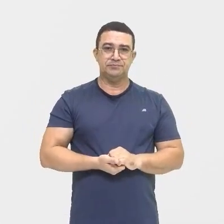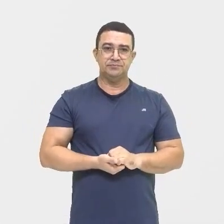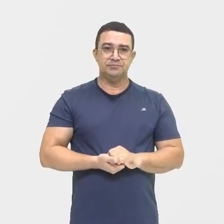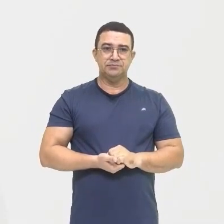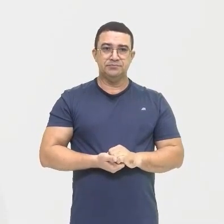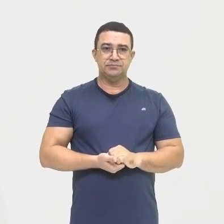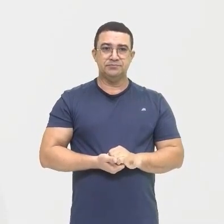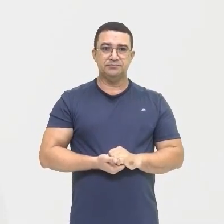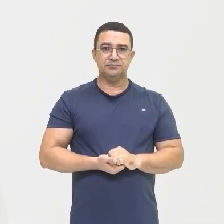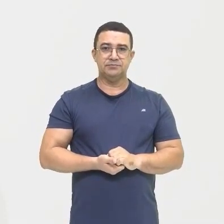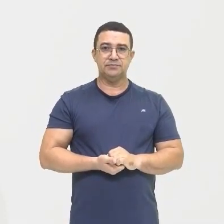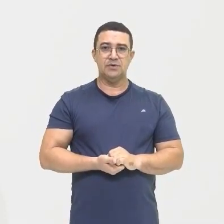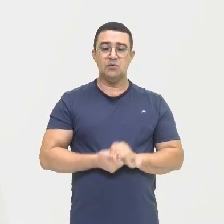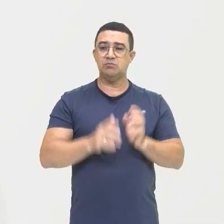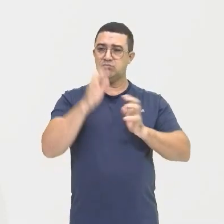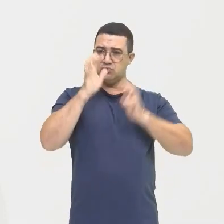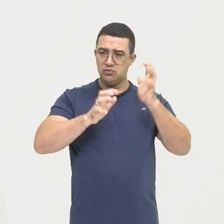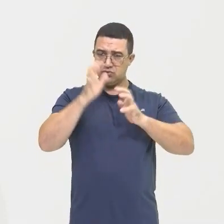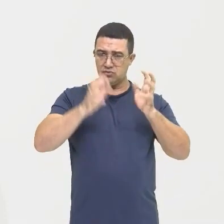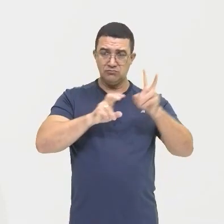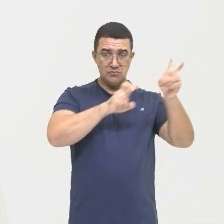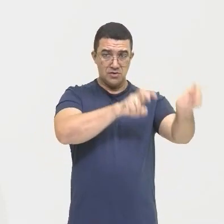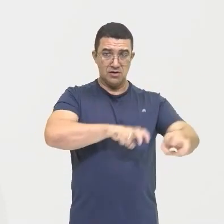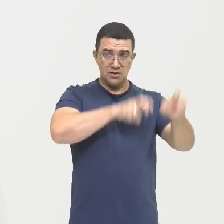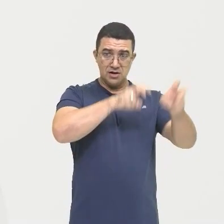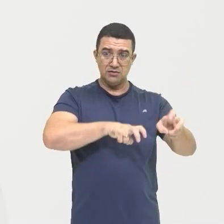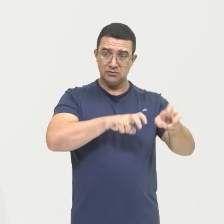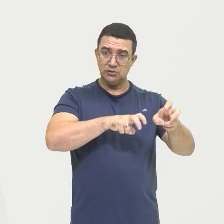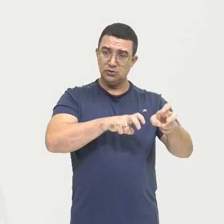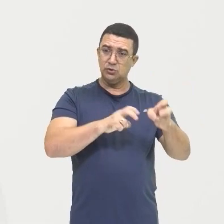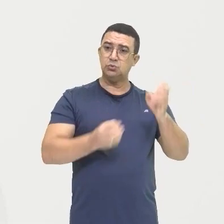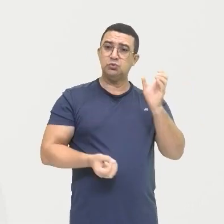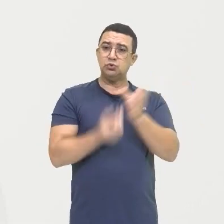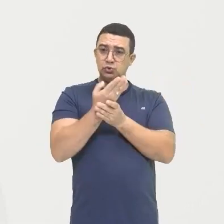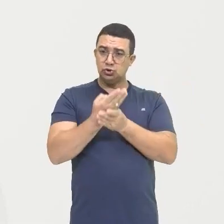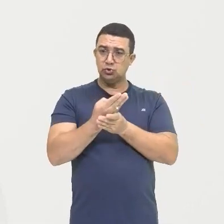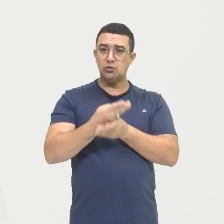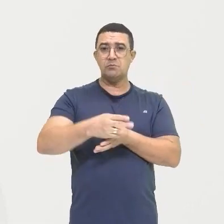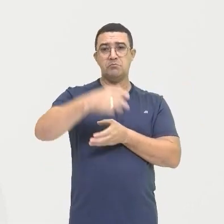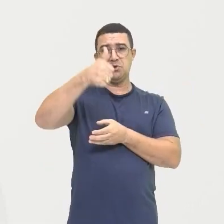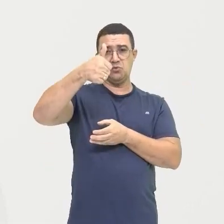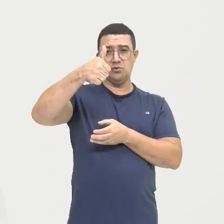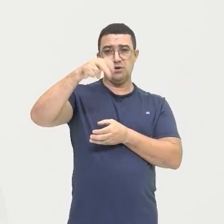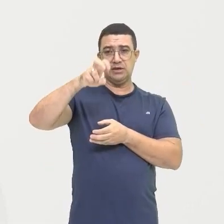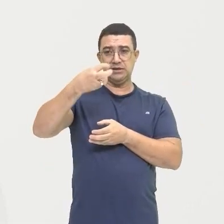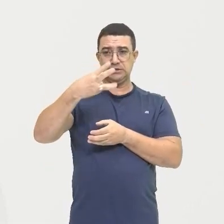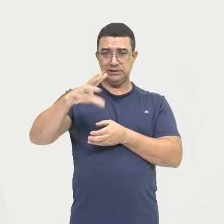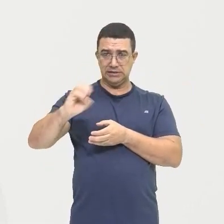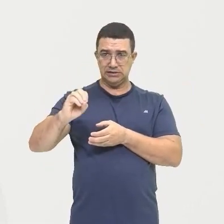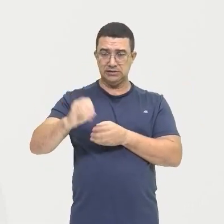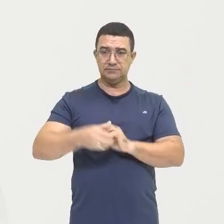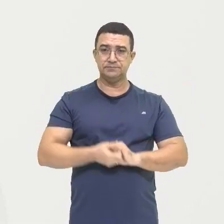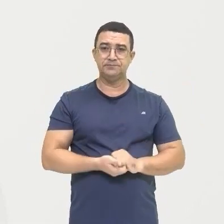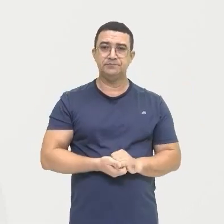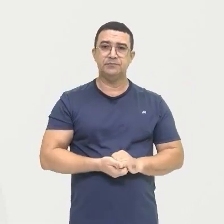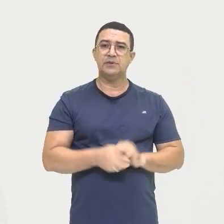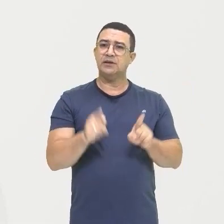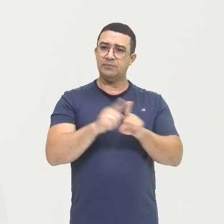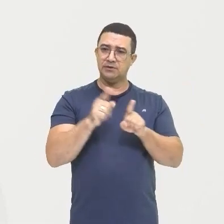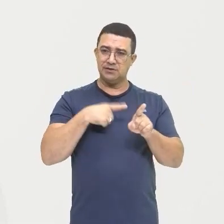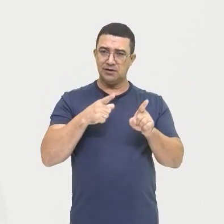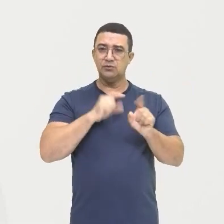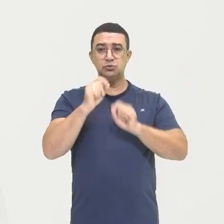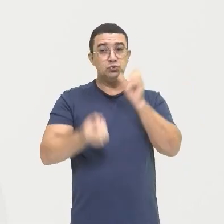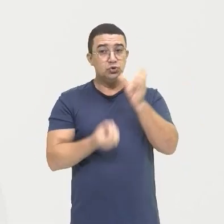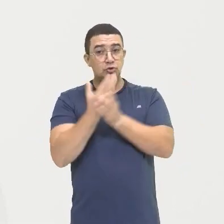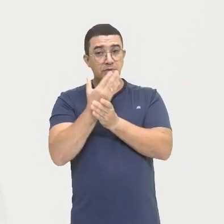Ela teve início aqui durante essa década de 1530 E aí a tem a criação das